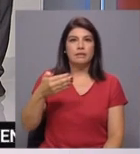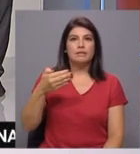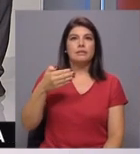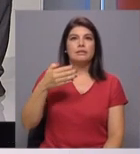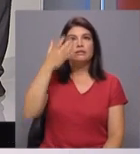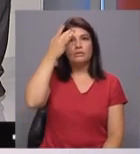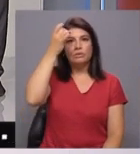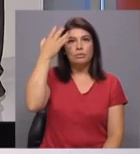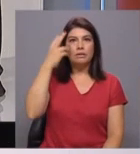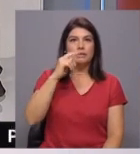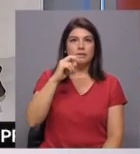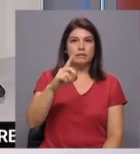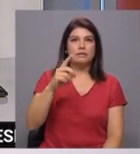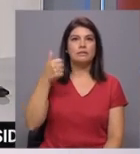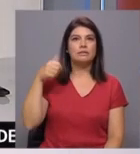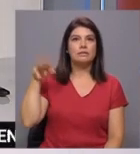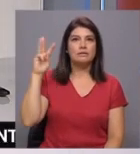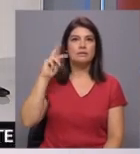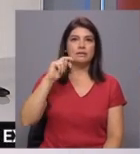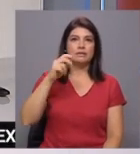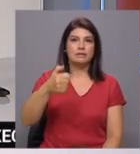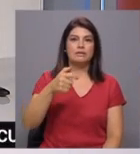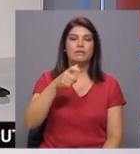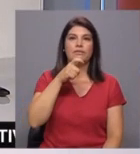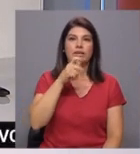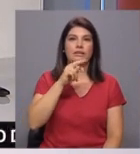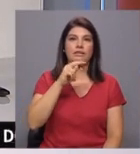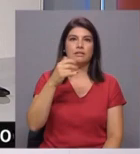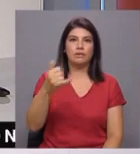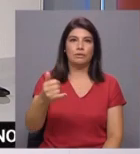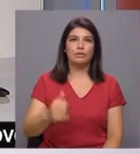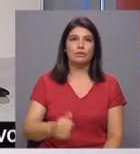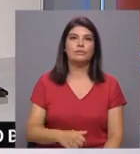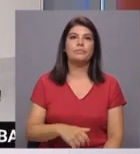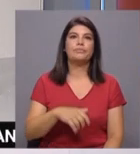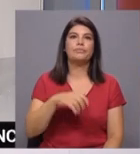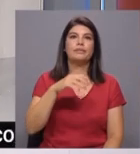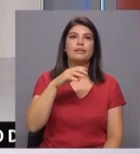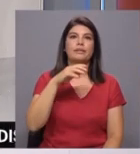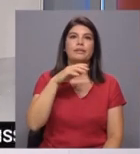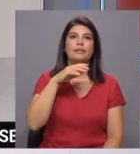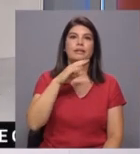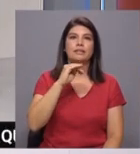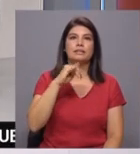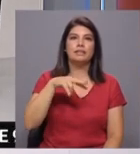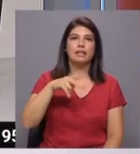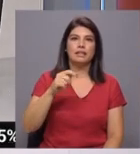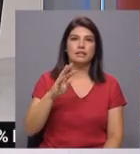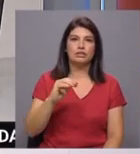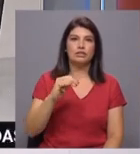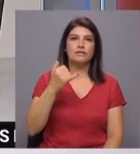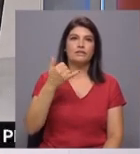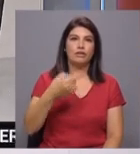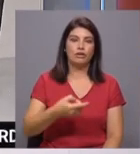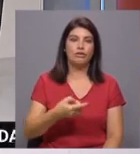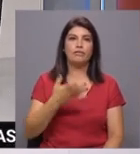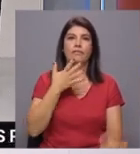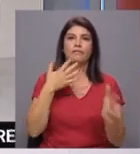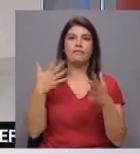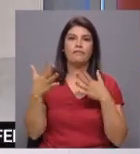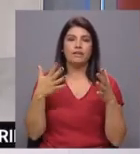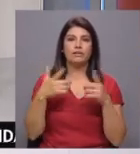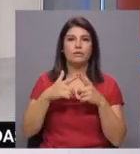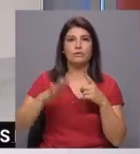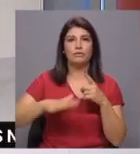35, Faro com 32, Sagres com 30 e Sines com 29 graus de máxima. O vento em geral fraco do